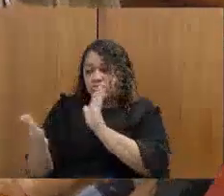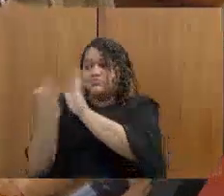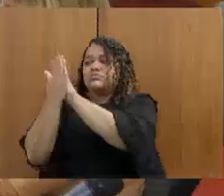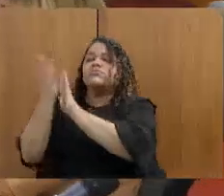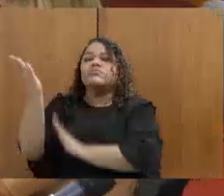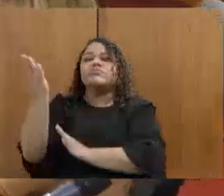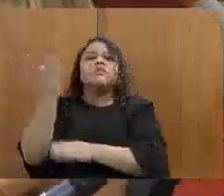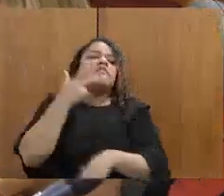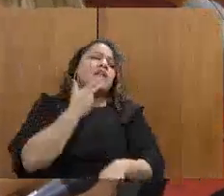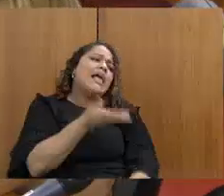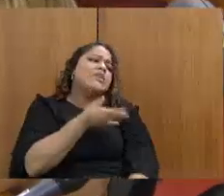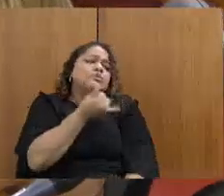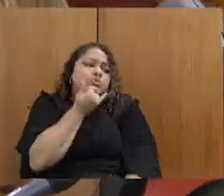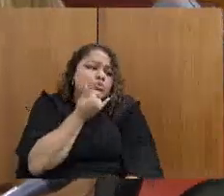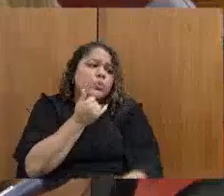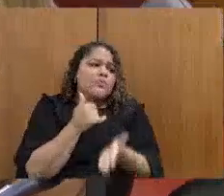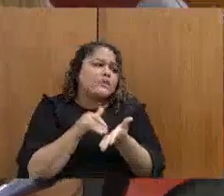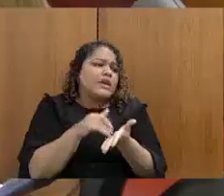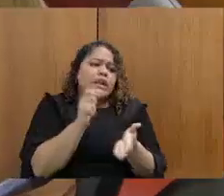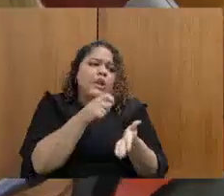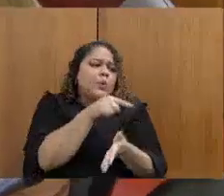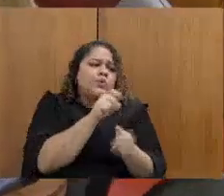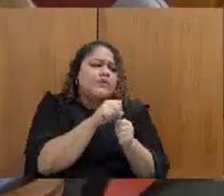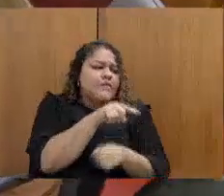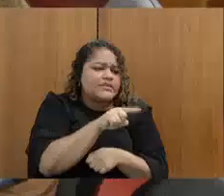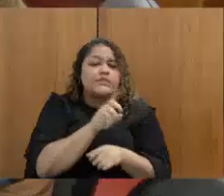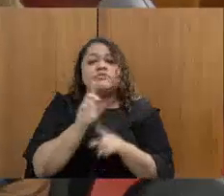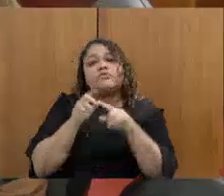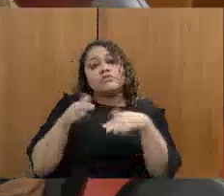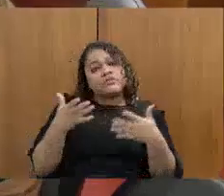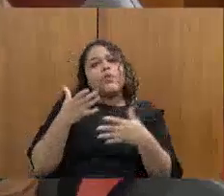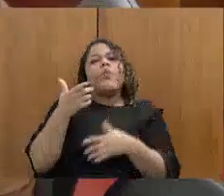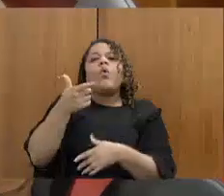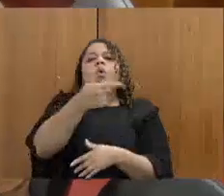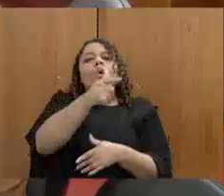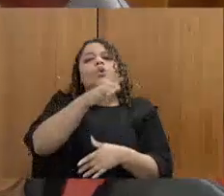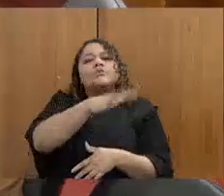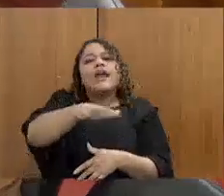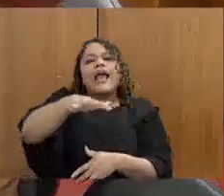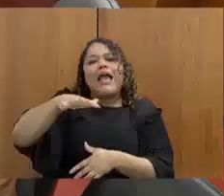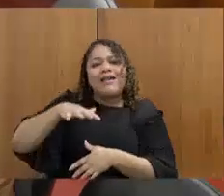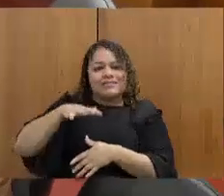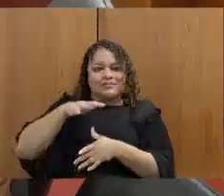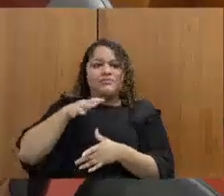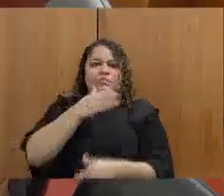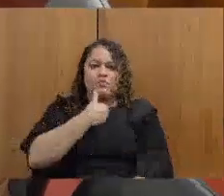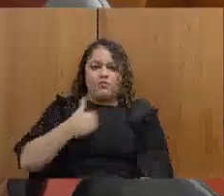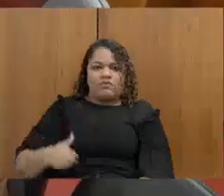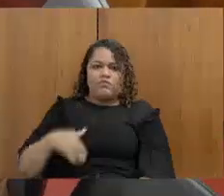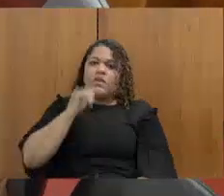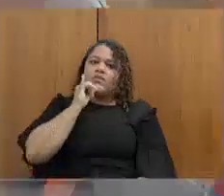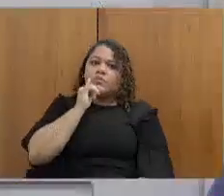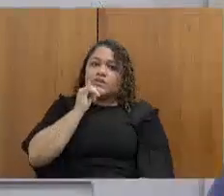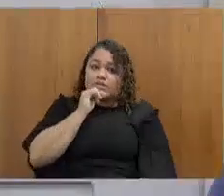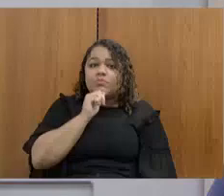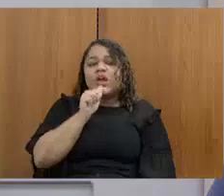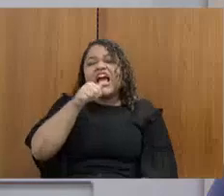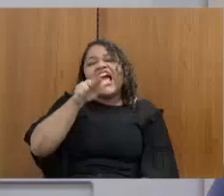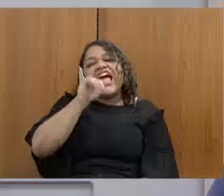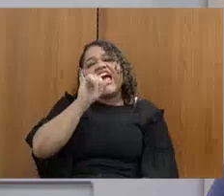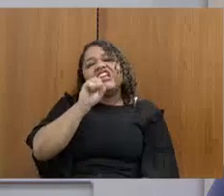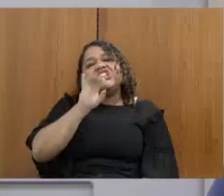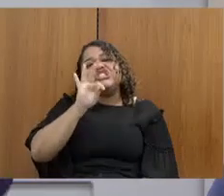secretário, isso aqui não tem como atender agora. Então, eu vou dizer para outras áreas do governo que vai muito bem, obrigado, como, por exemplo, as anistias e os regimes de